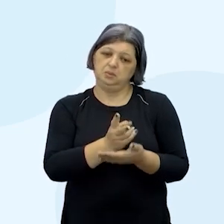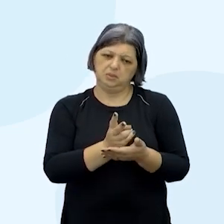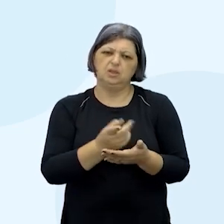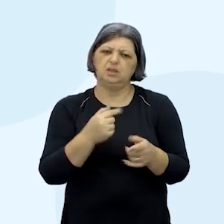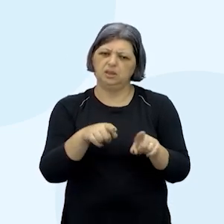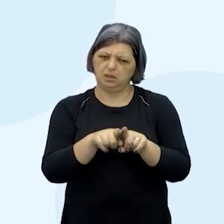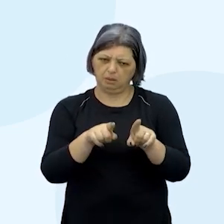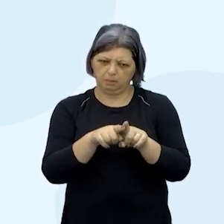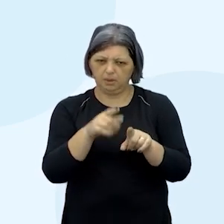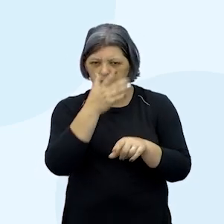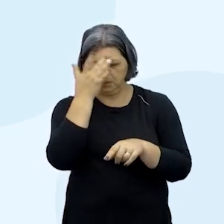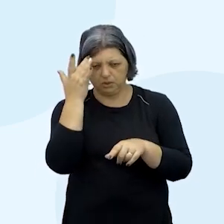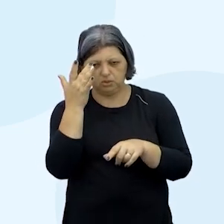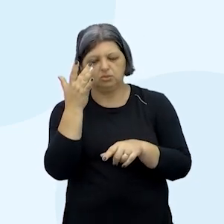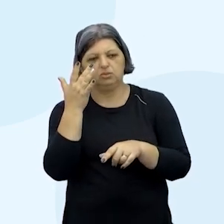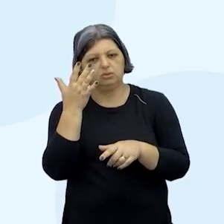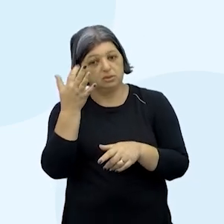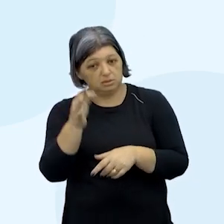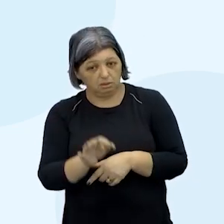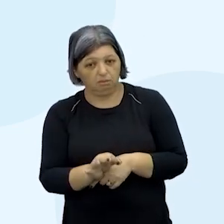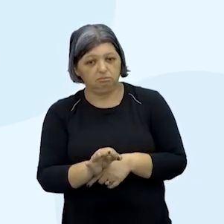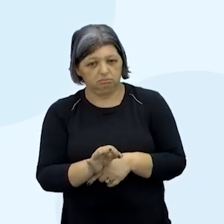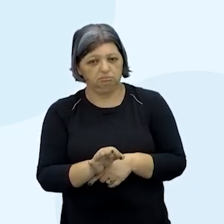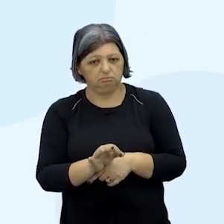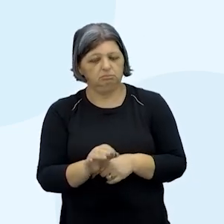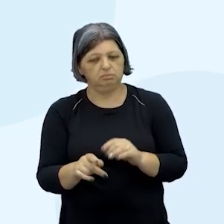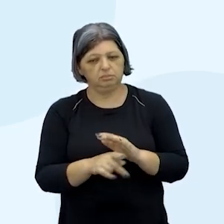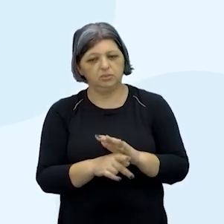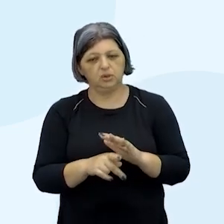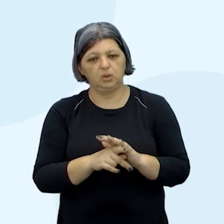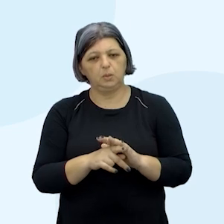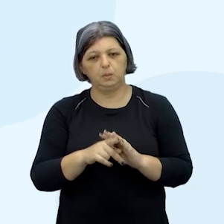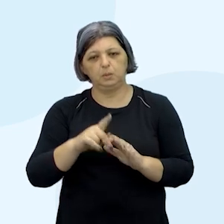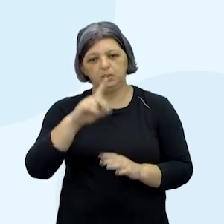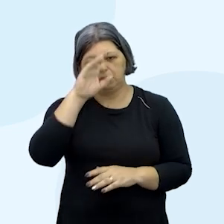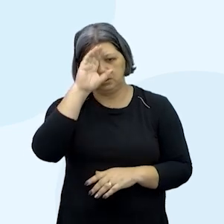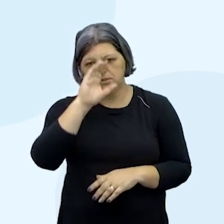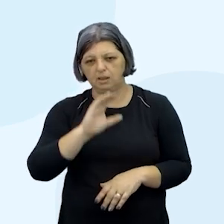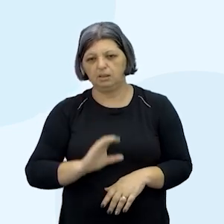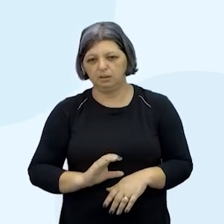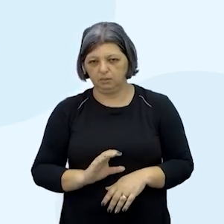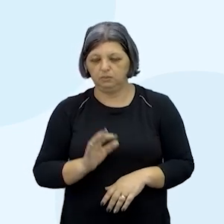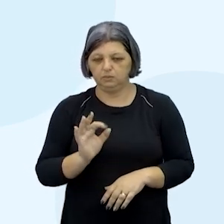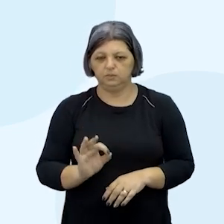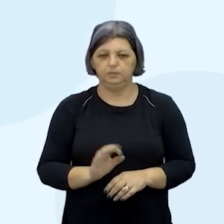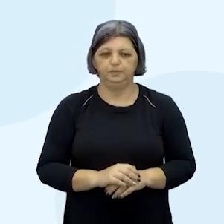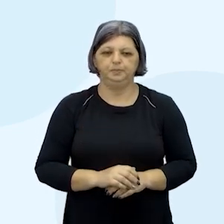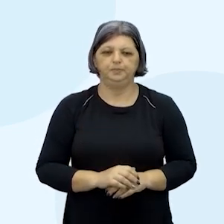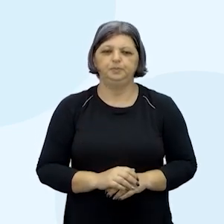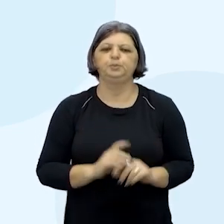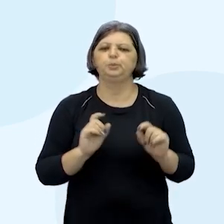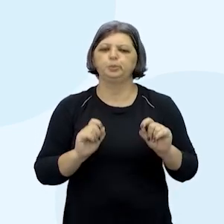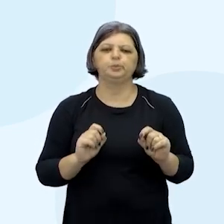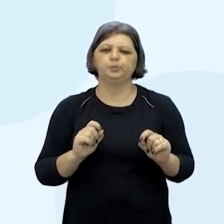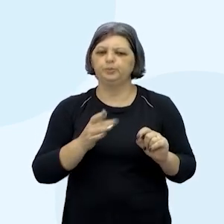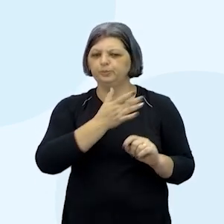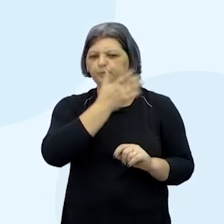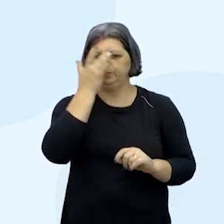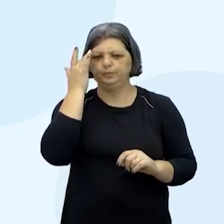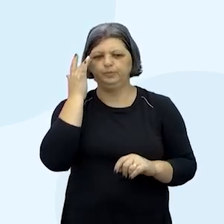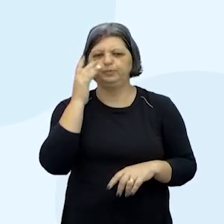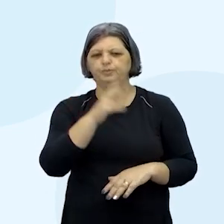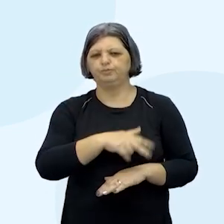também cara bom cidadão é ele era fiel ali a esposa é no que que o protagonista é muito bom